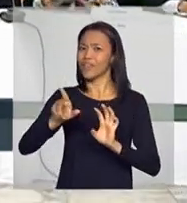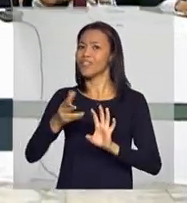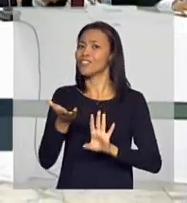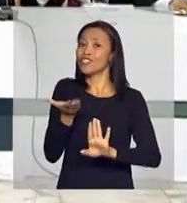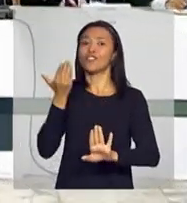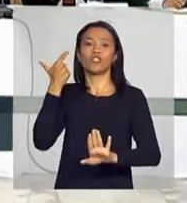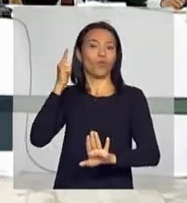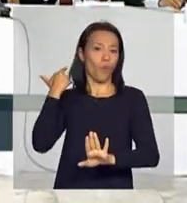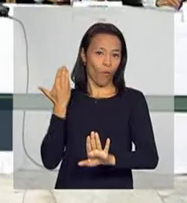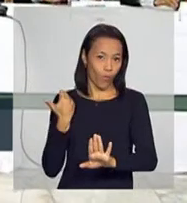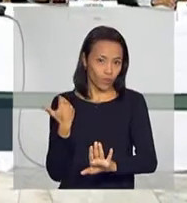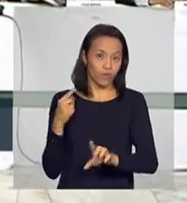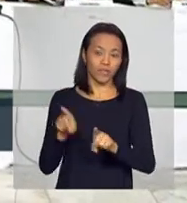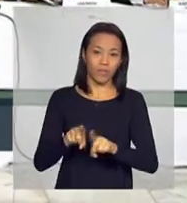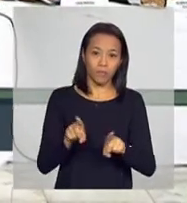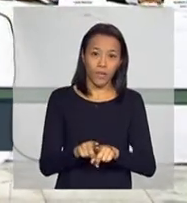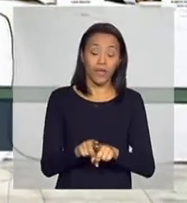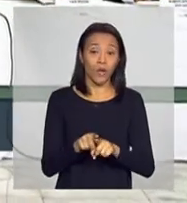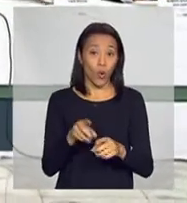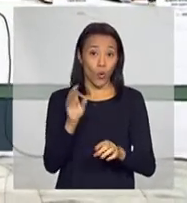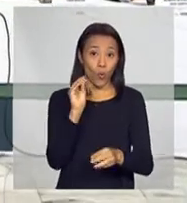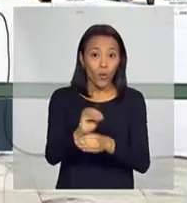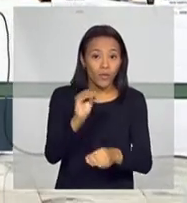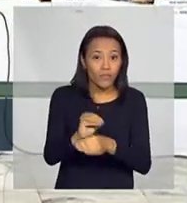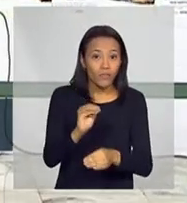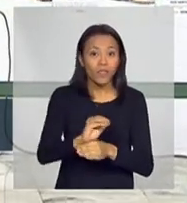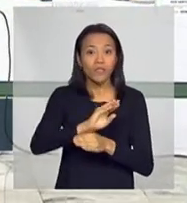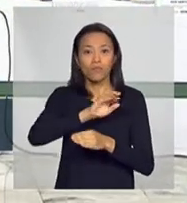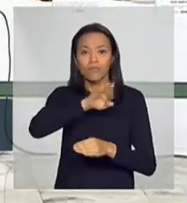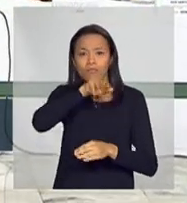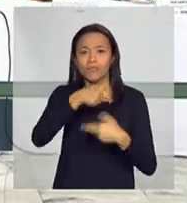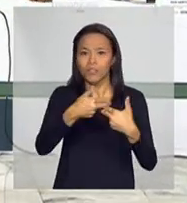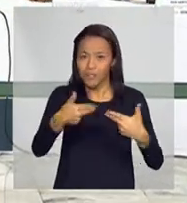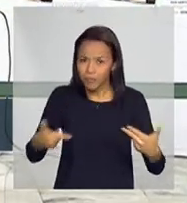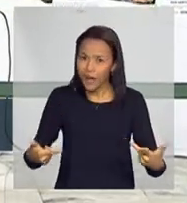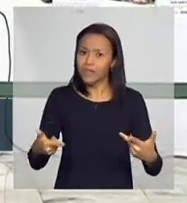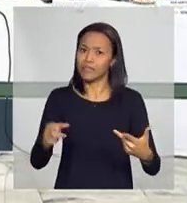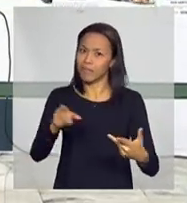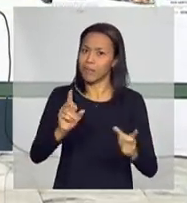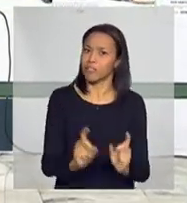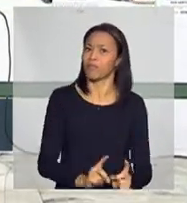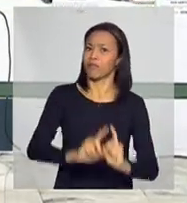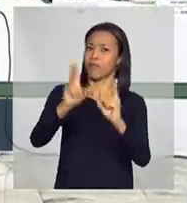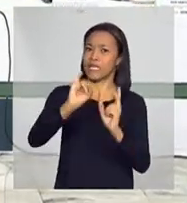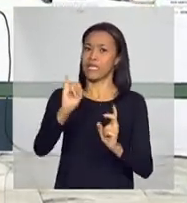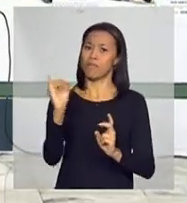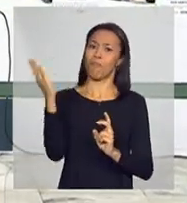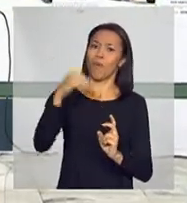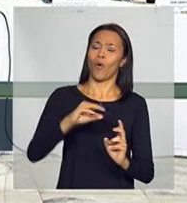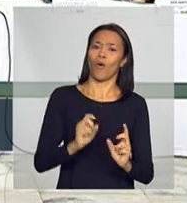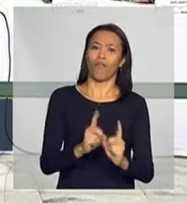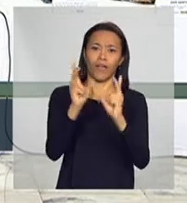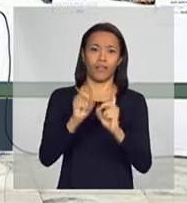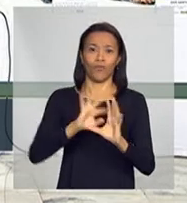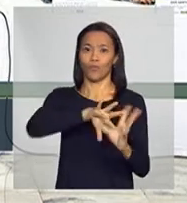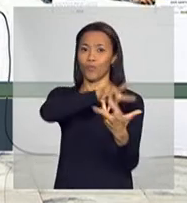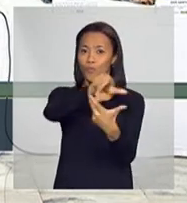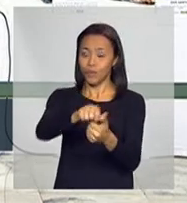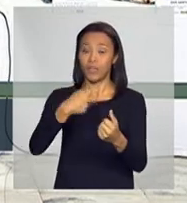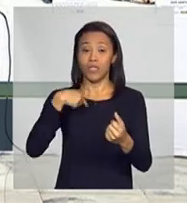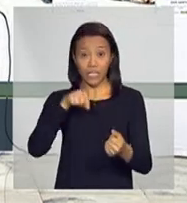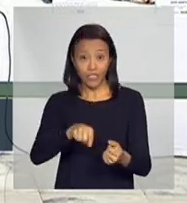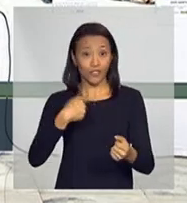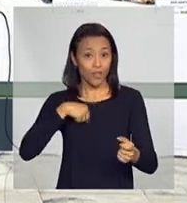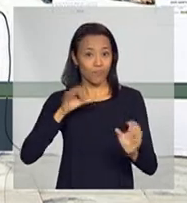a defesa animal, que foi citada no plano agrícola, porque queremos ser um grande exportador, o maior exportador do mundo, e para isso temos que preparar